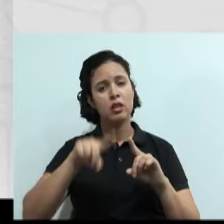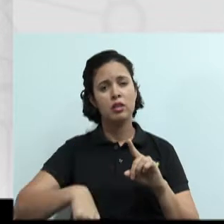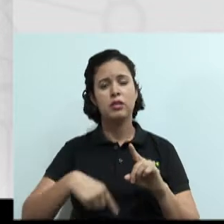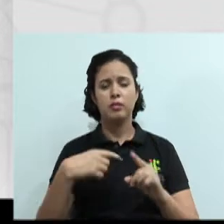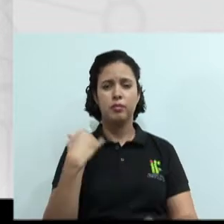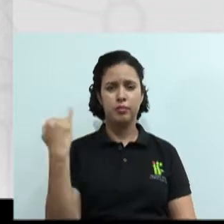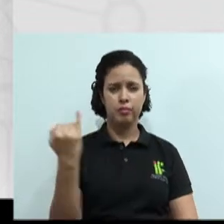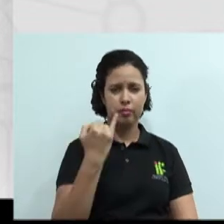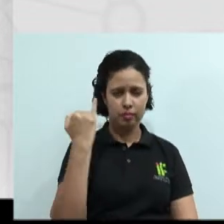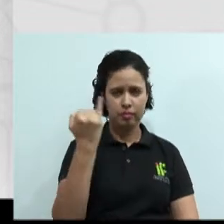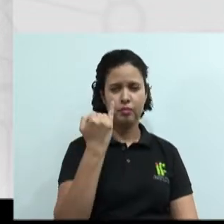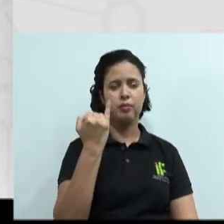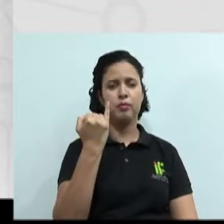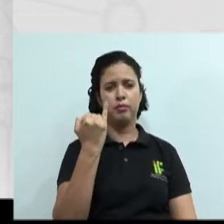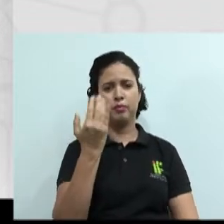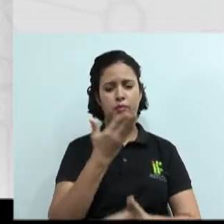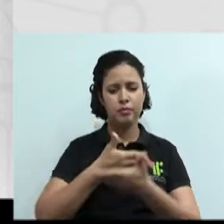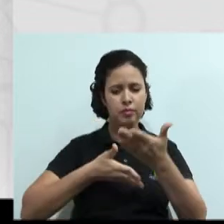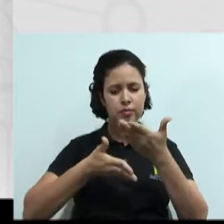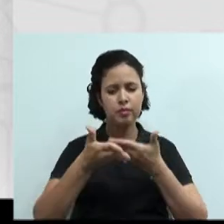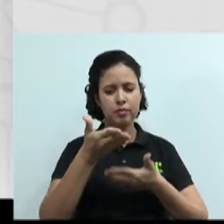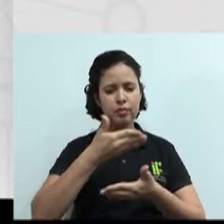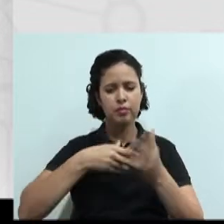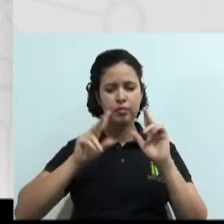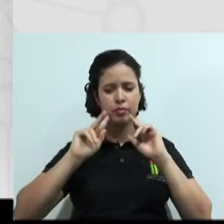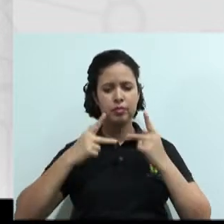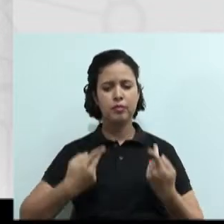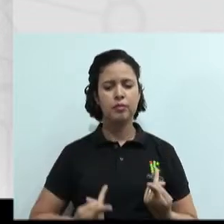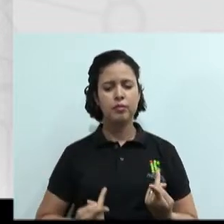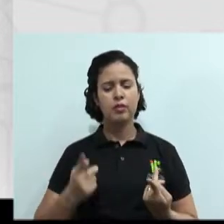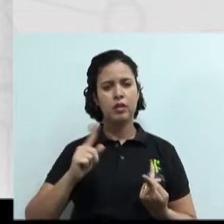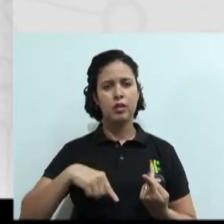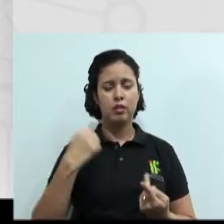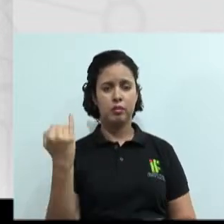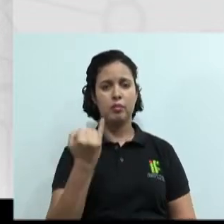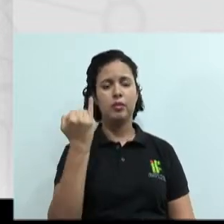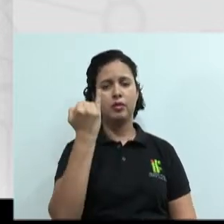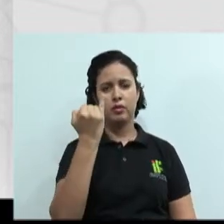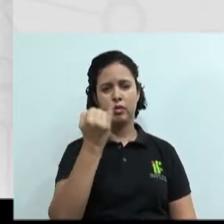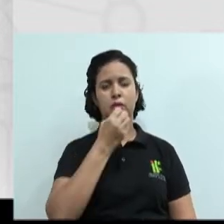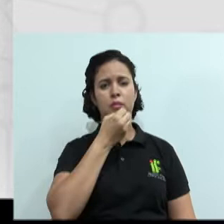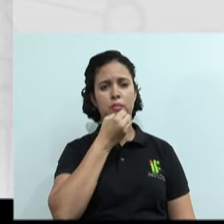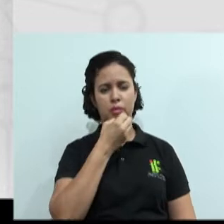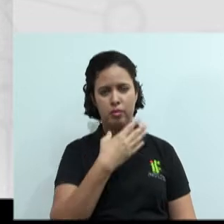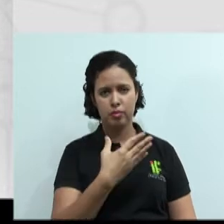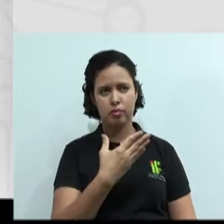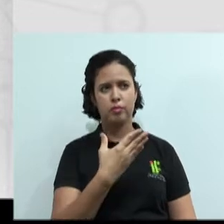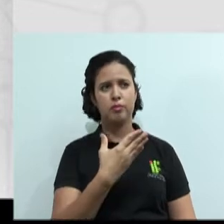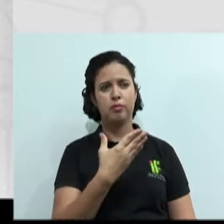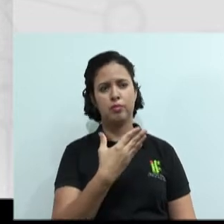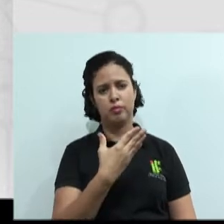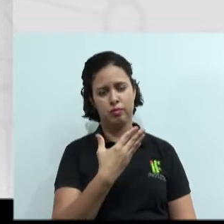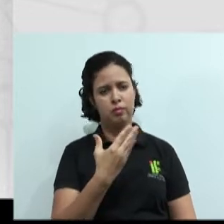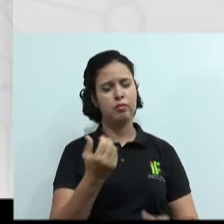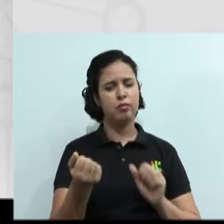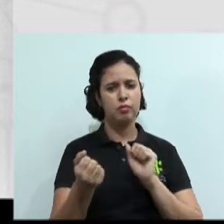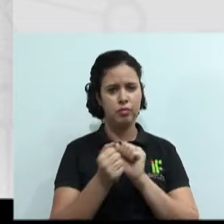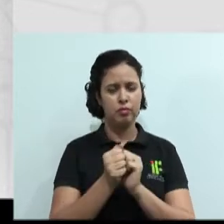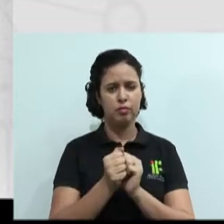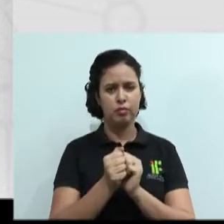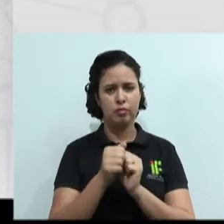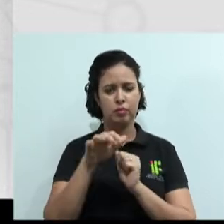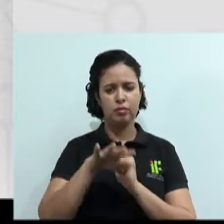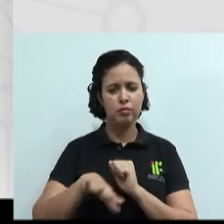relações humanas como agora. E ela é determinante para um bom convívio em vários segmentos de uma negociação,